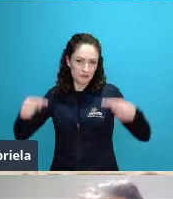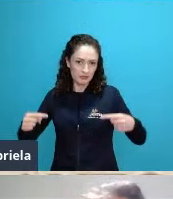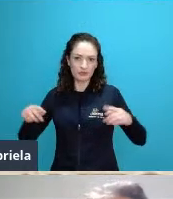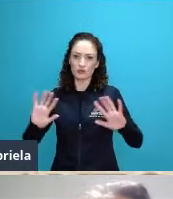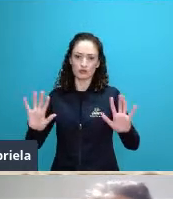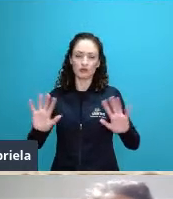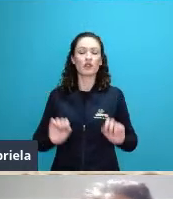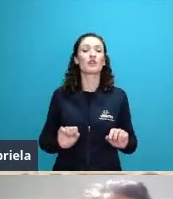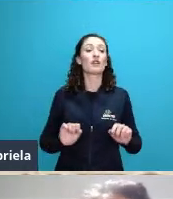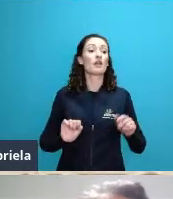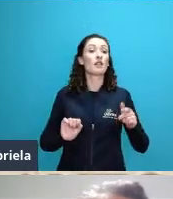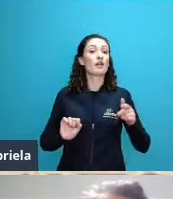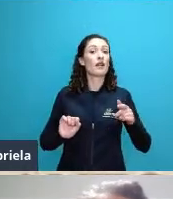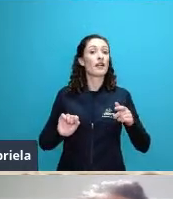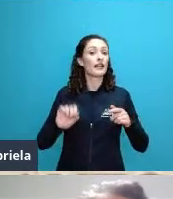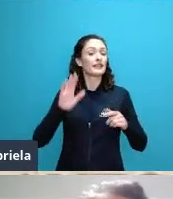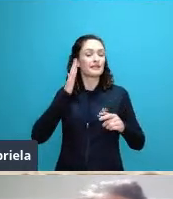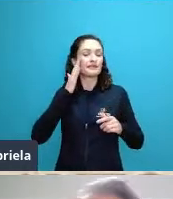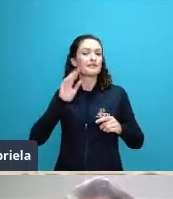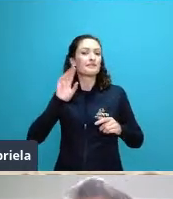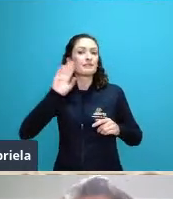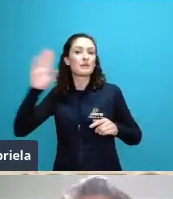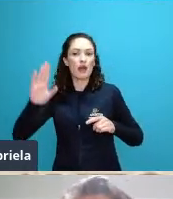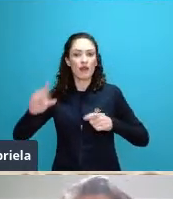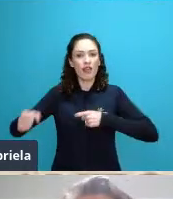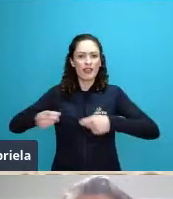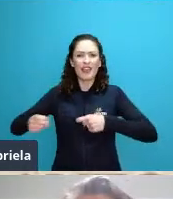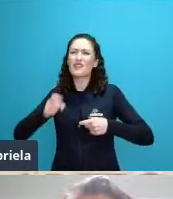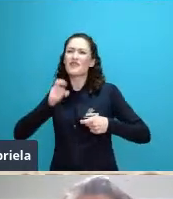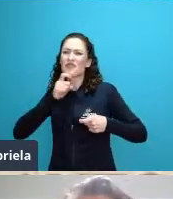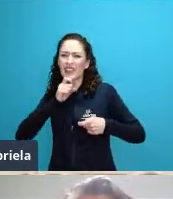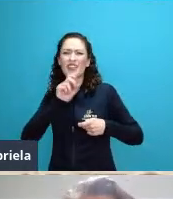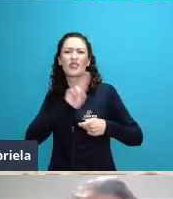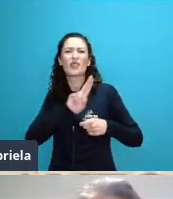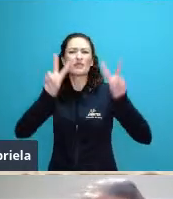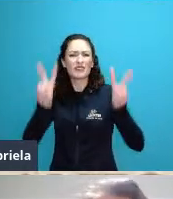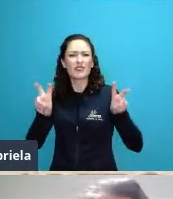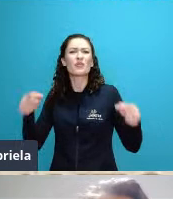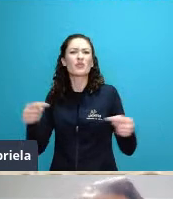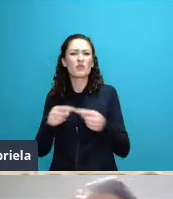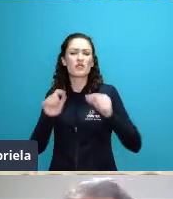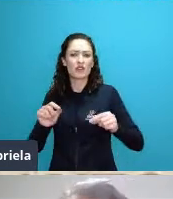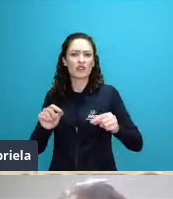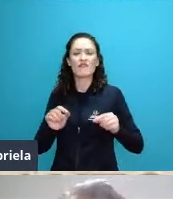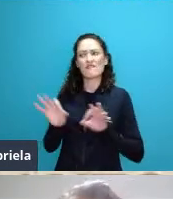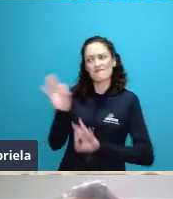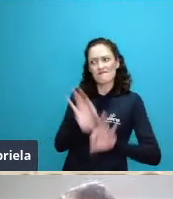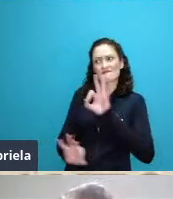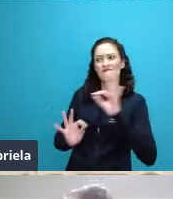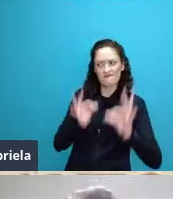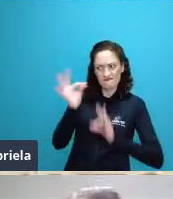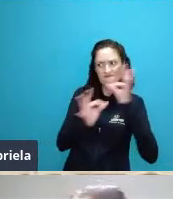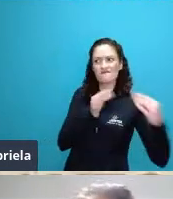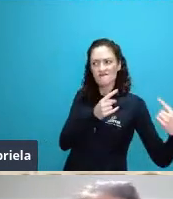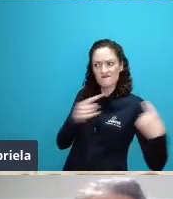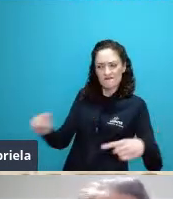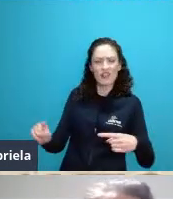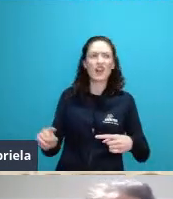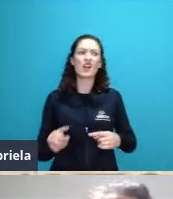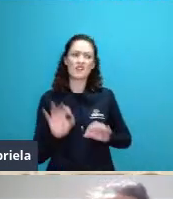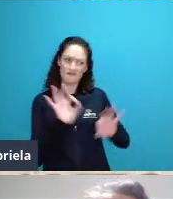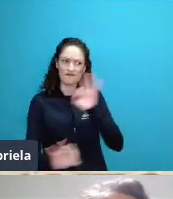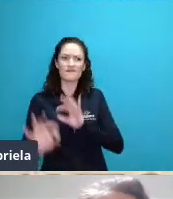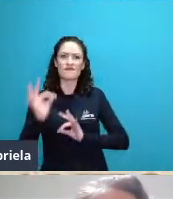desenvolver novas armas em uma eventual necessidade de usá-las contra a União Soviética e eles